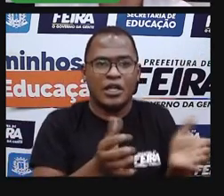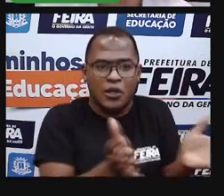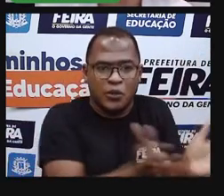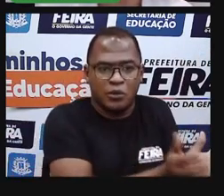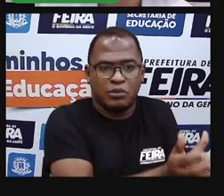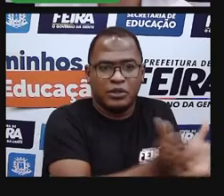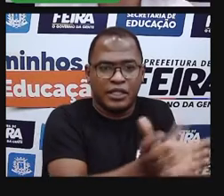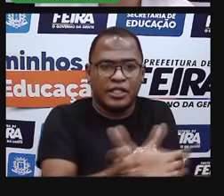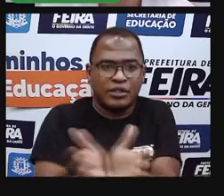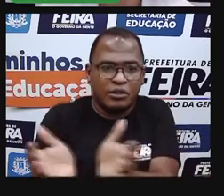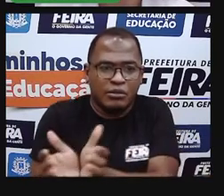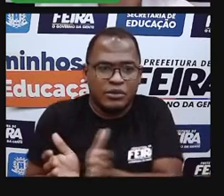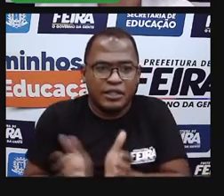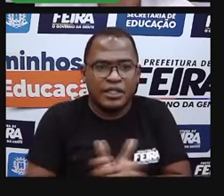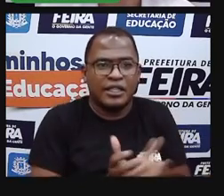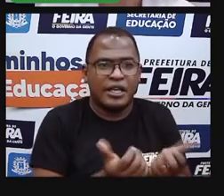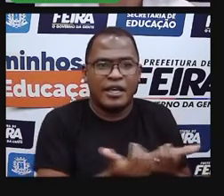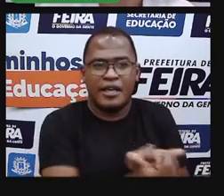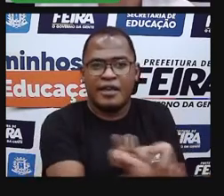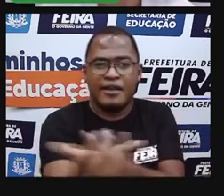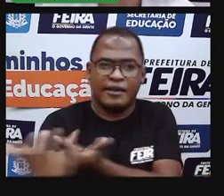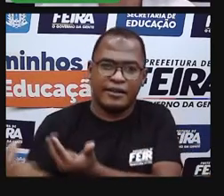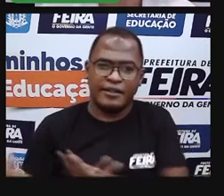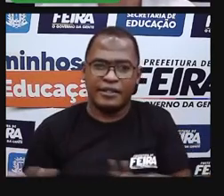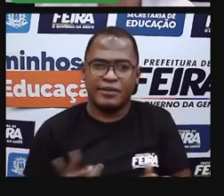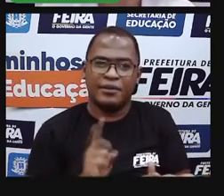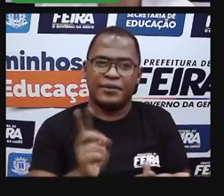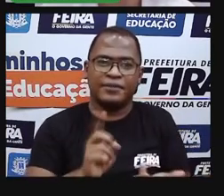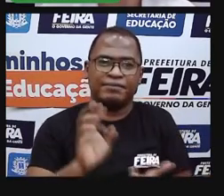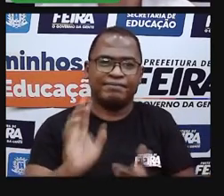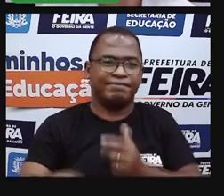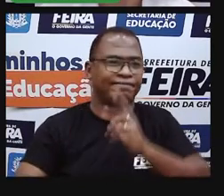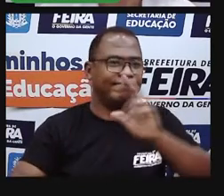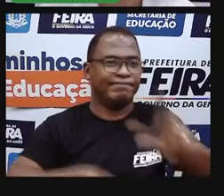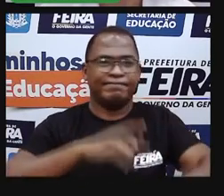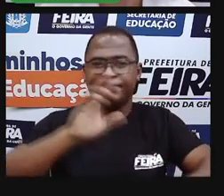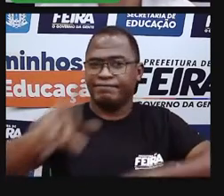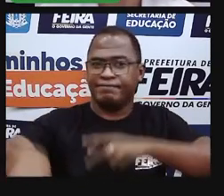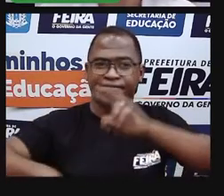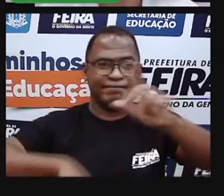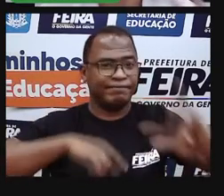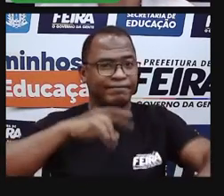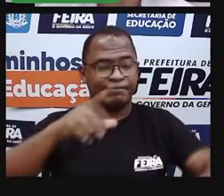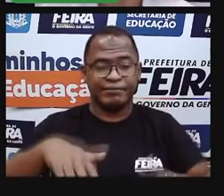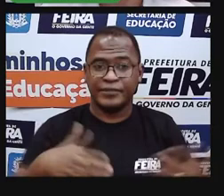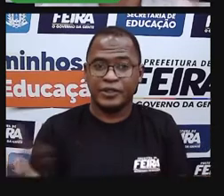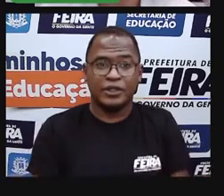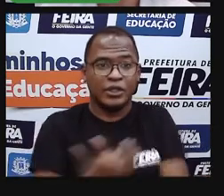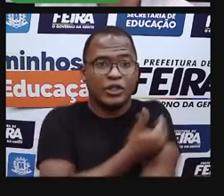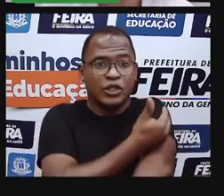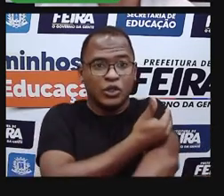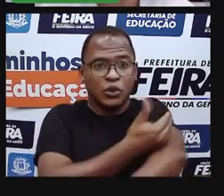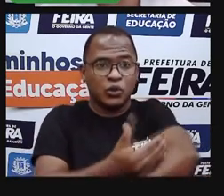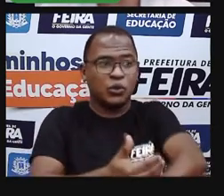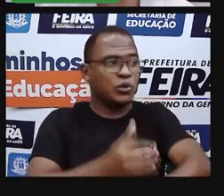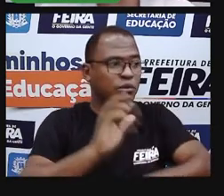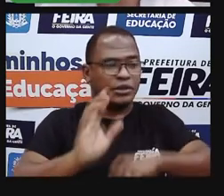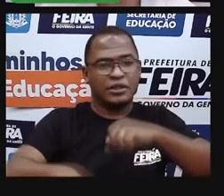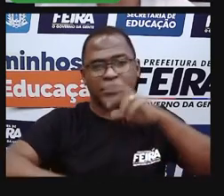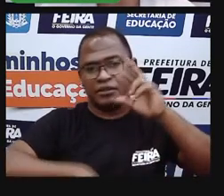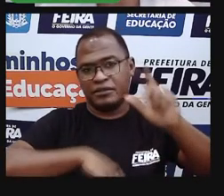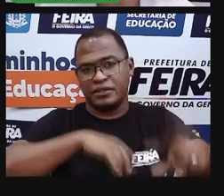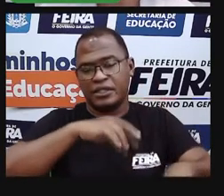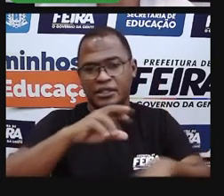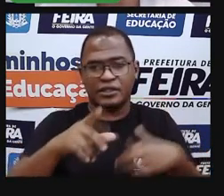têm os mesmos costumes. Não. Cada um se organiza de uma maneira diferente. Elas têm os modos variados, se comunicam em